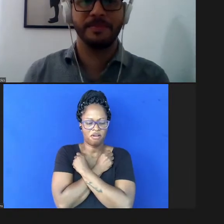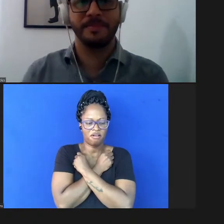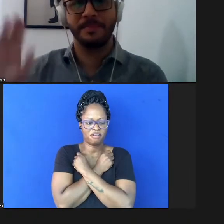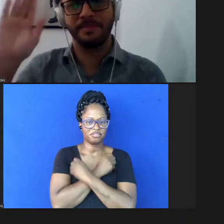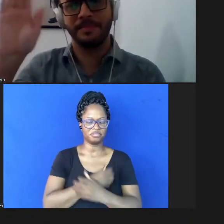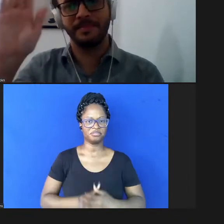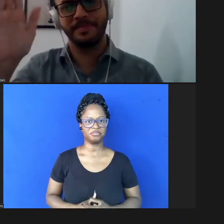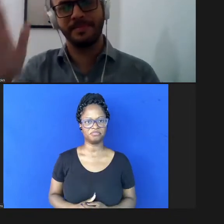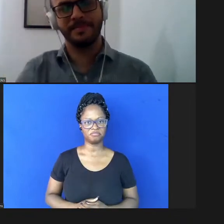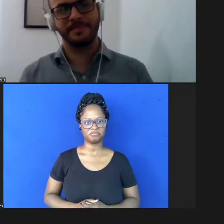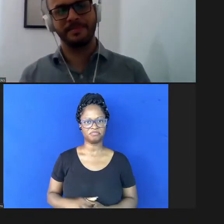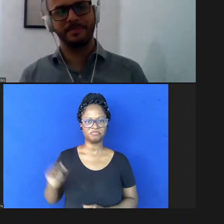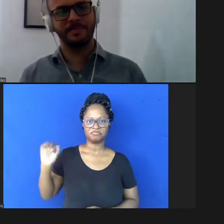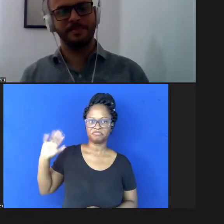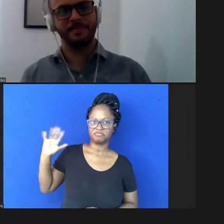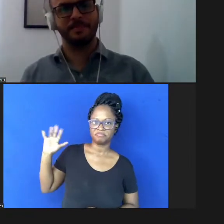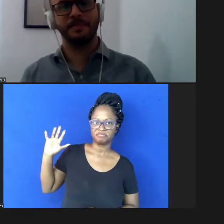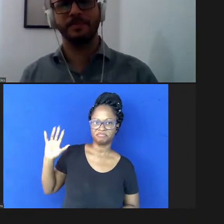tchau tchau